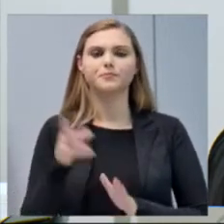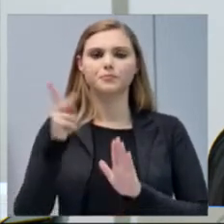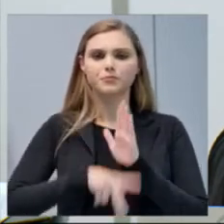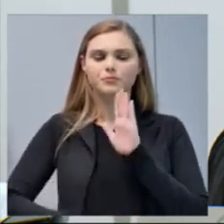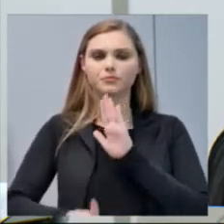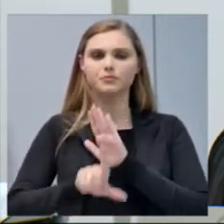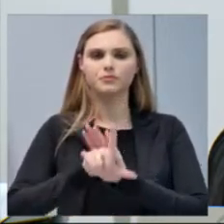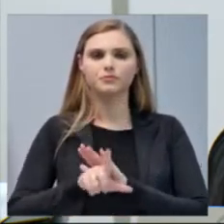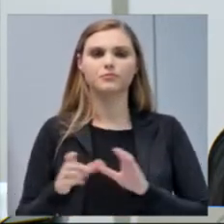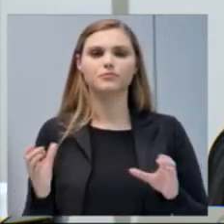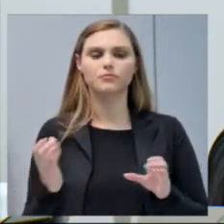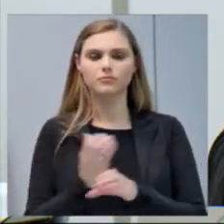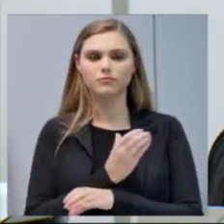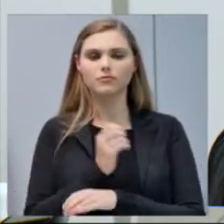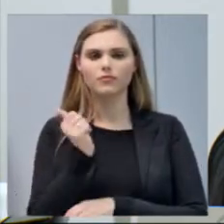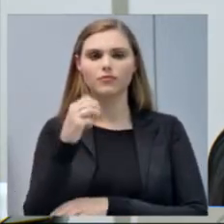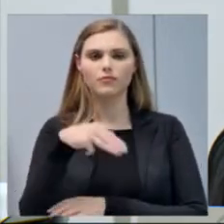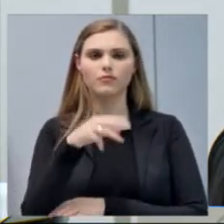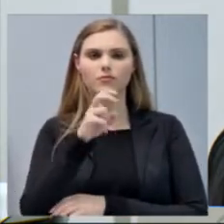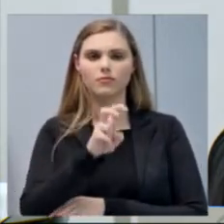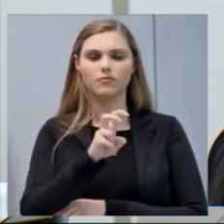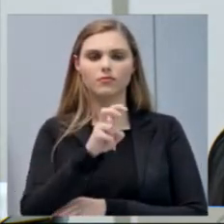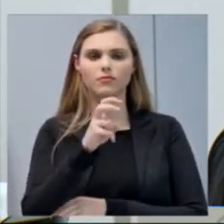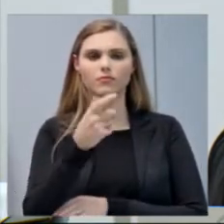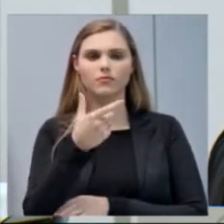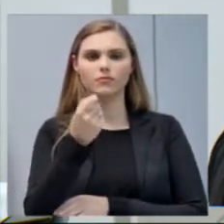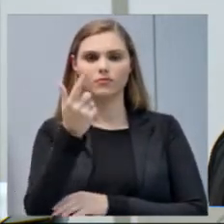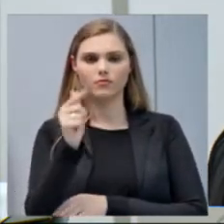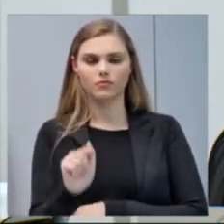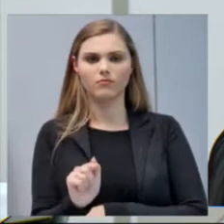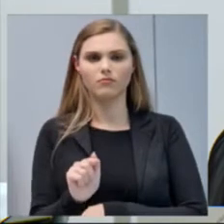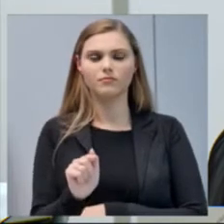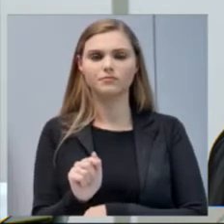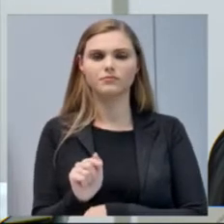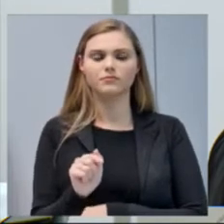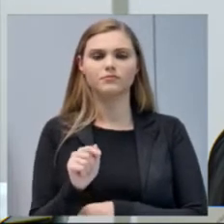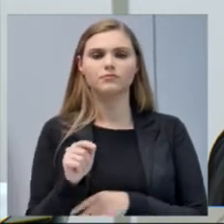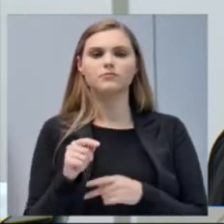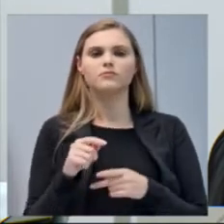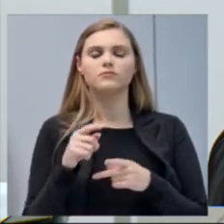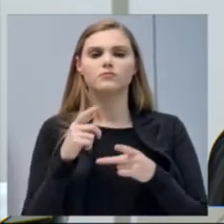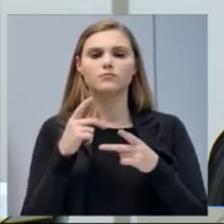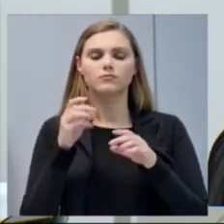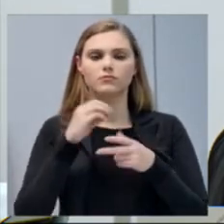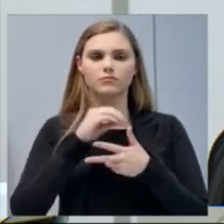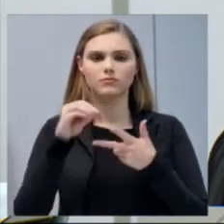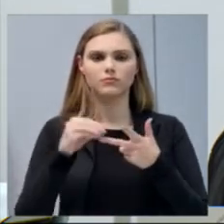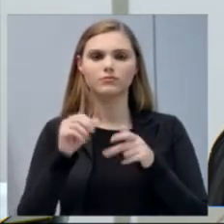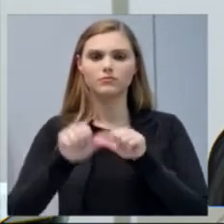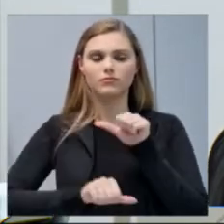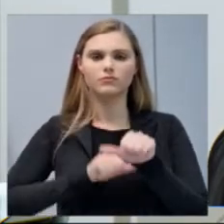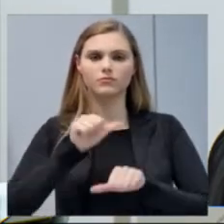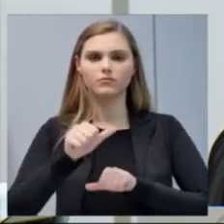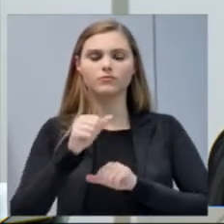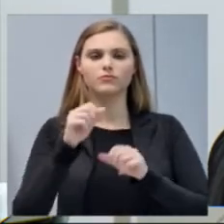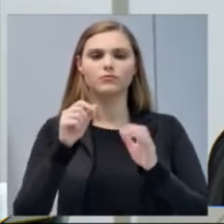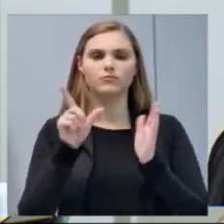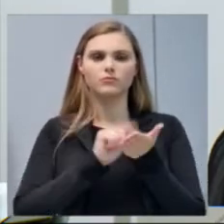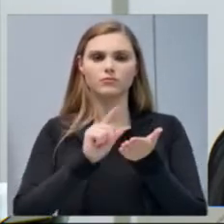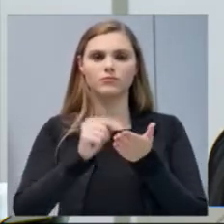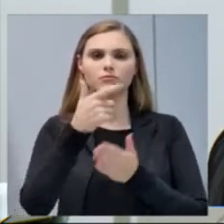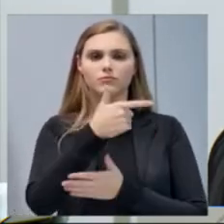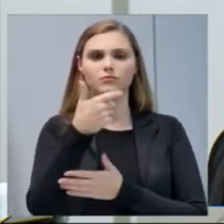complementar nº AM 5 de 2017, do Executivo que altera a redação do artigo 21 e inclui